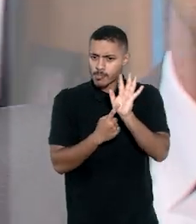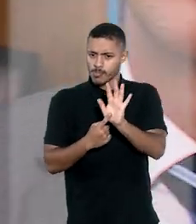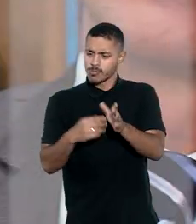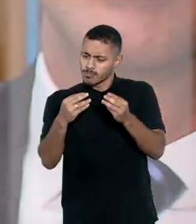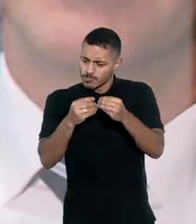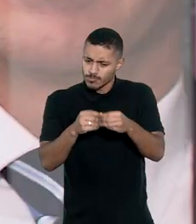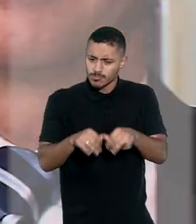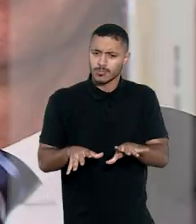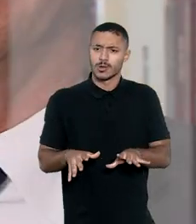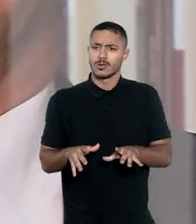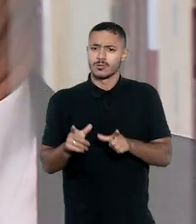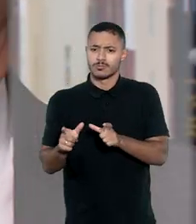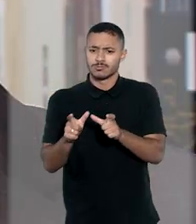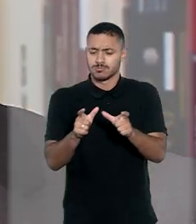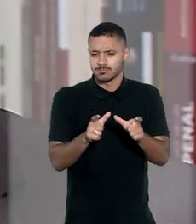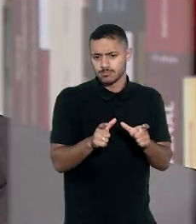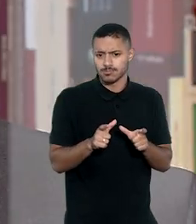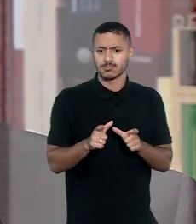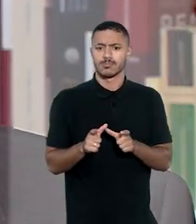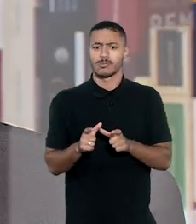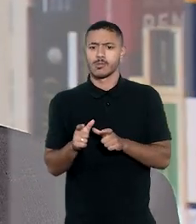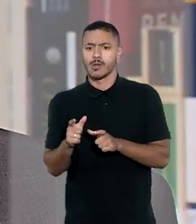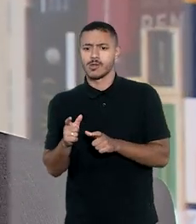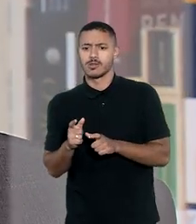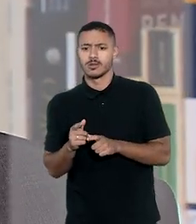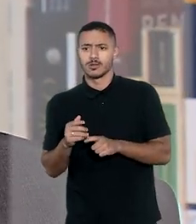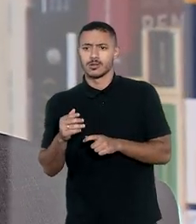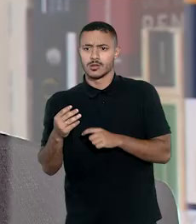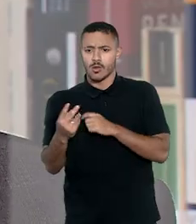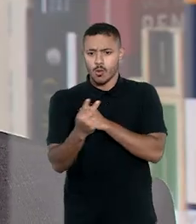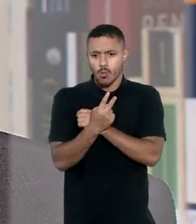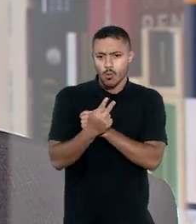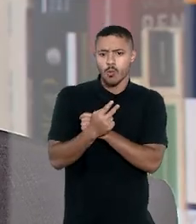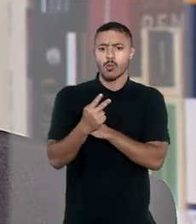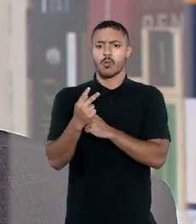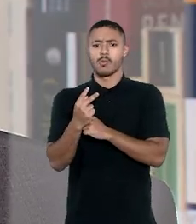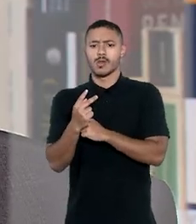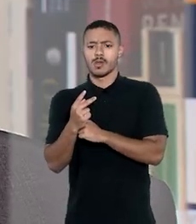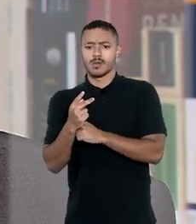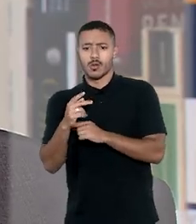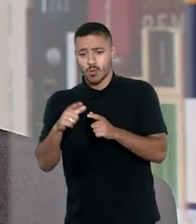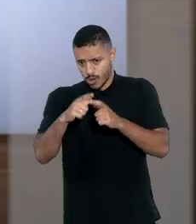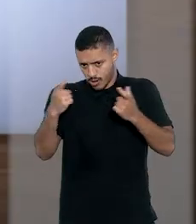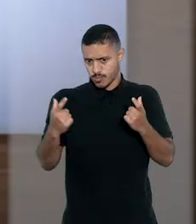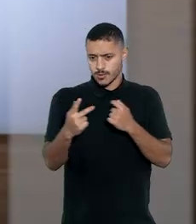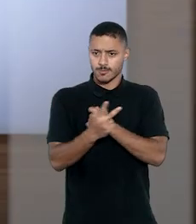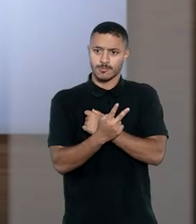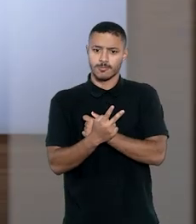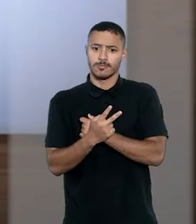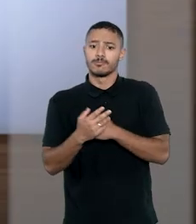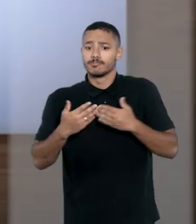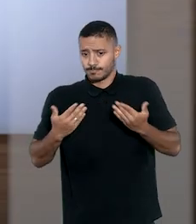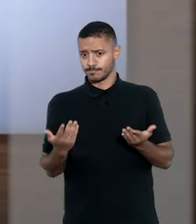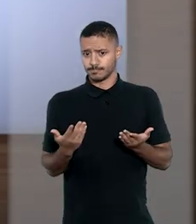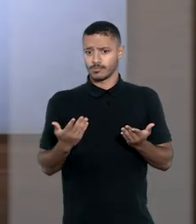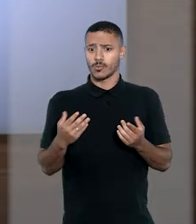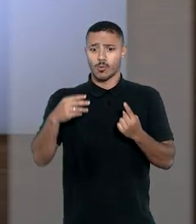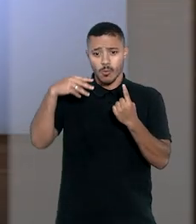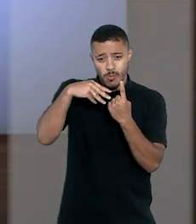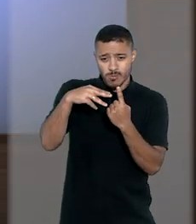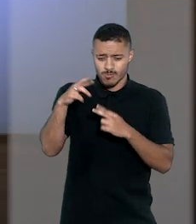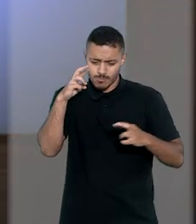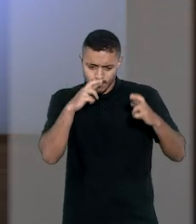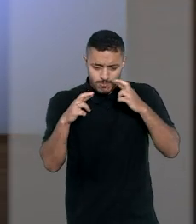se comprovou prejuízo para as atribuições do órgão nem ofensa ao contraditório ou à ampla defesa. No